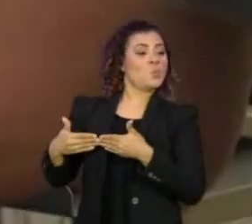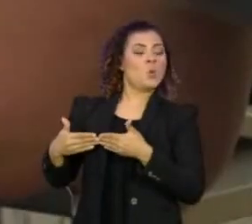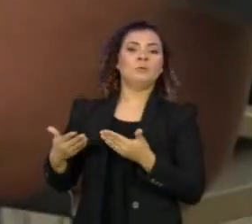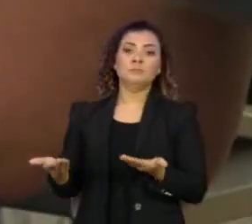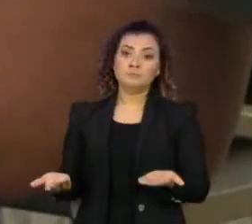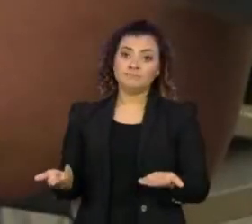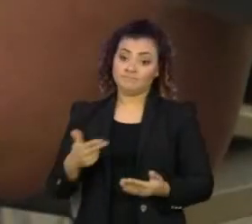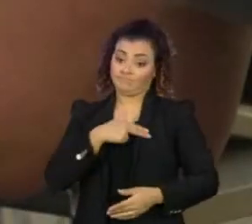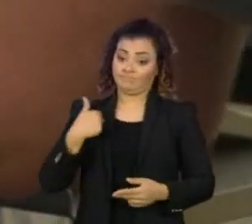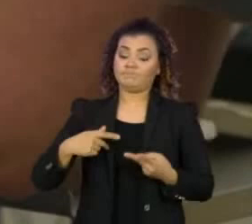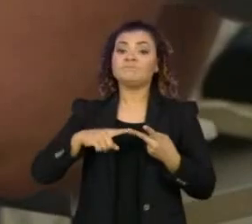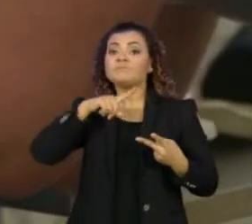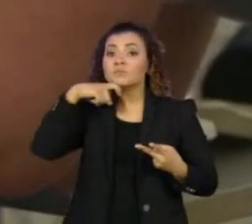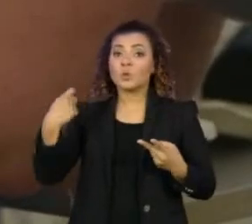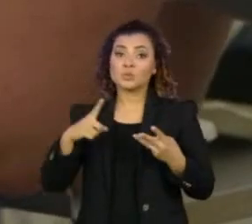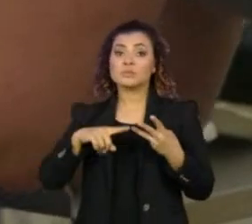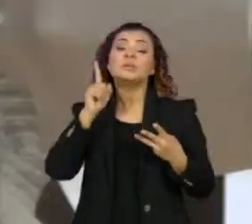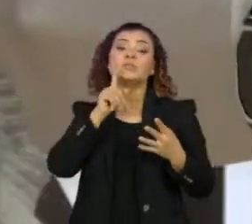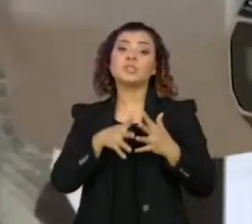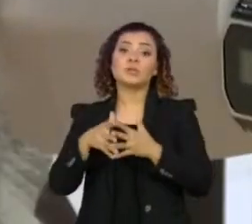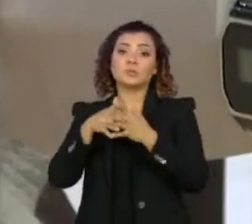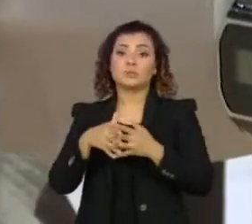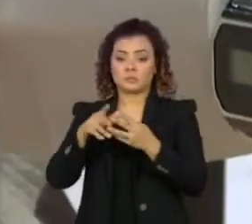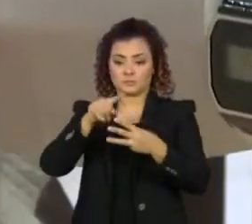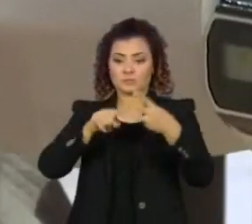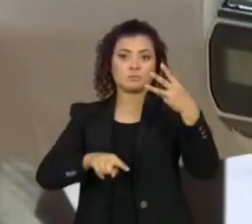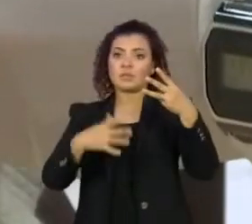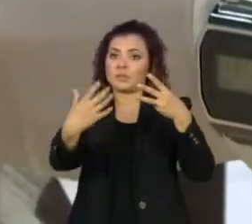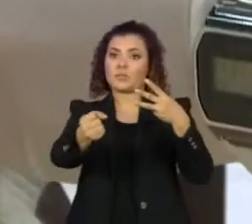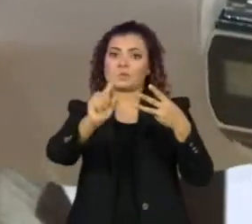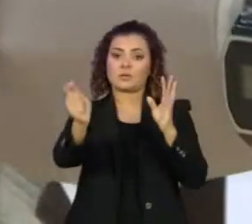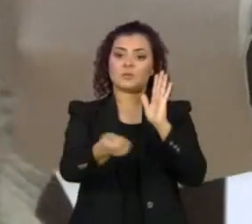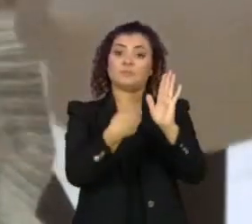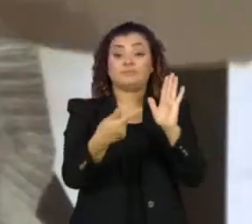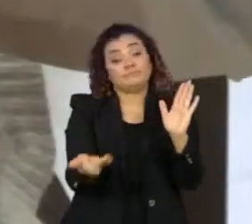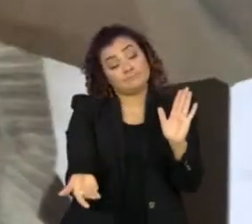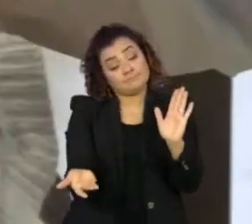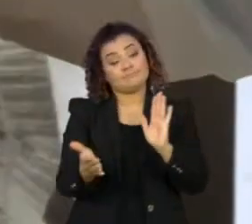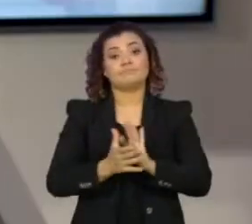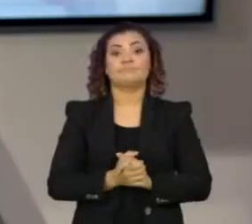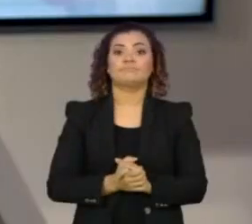Nem China, Rússia ou Estados Unidos aderiram à assinatura do comunicado.